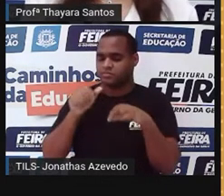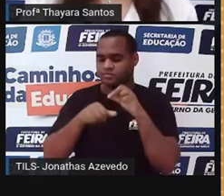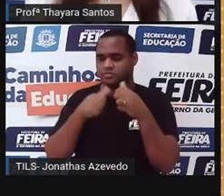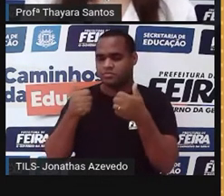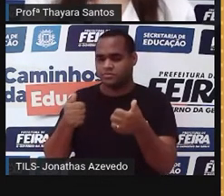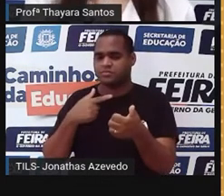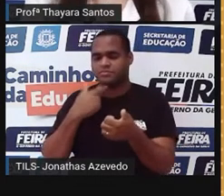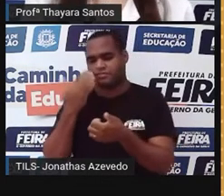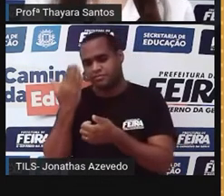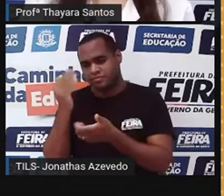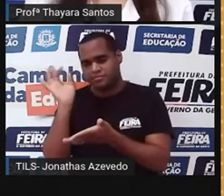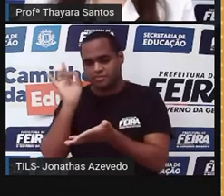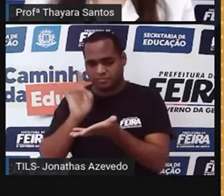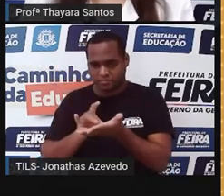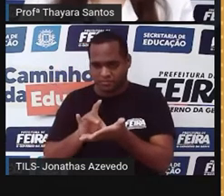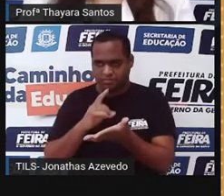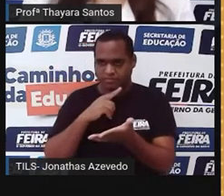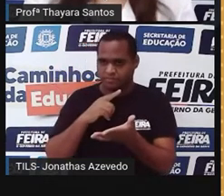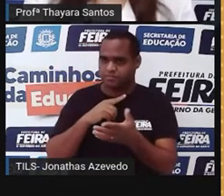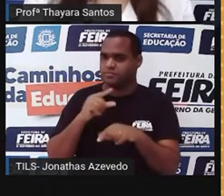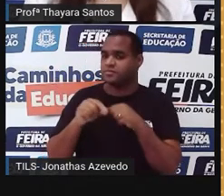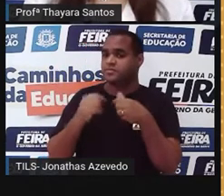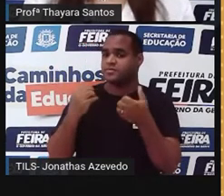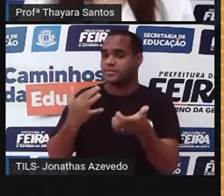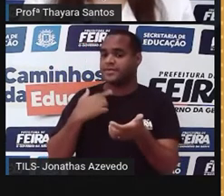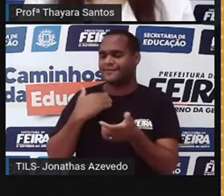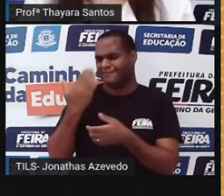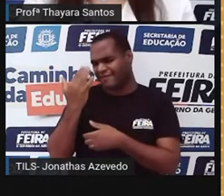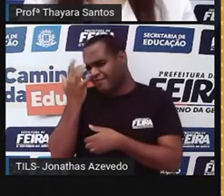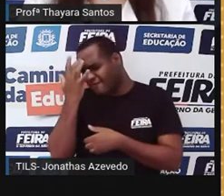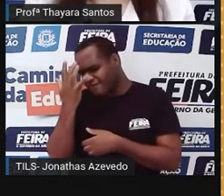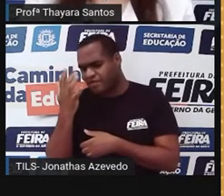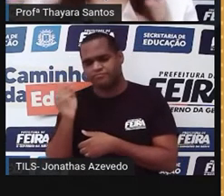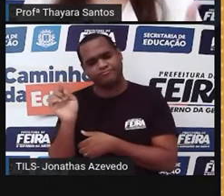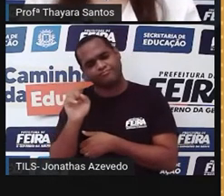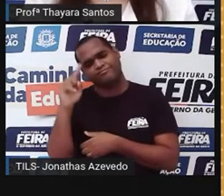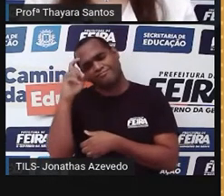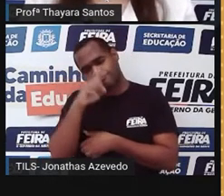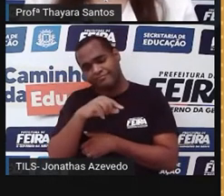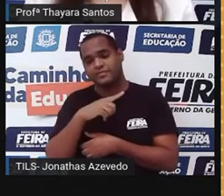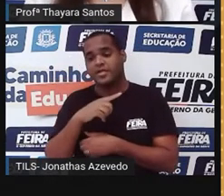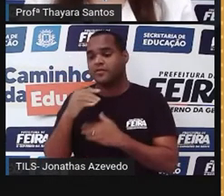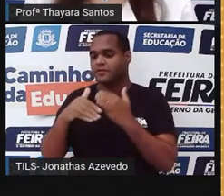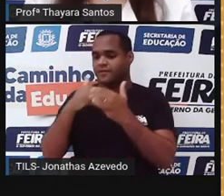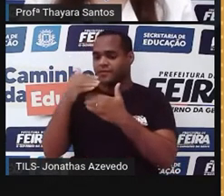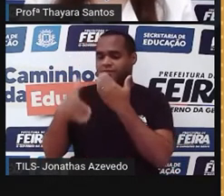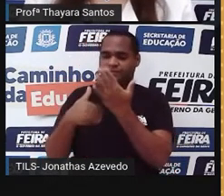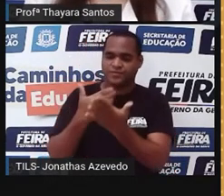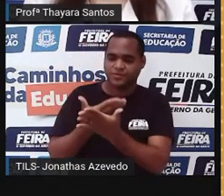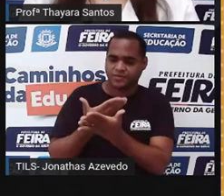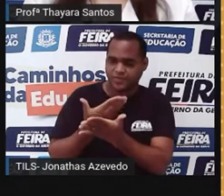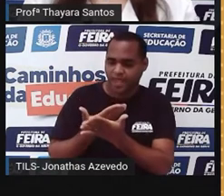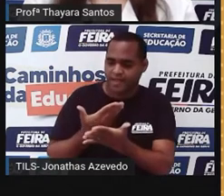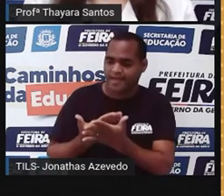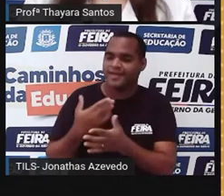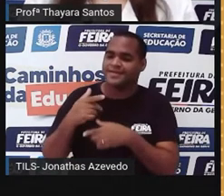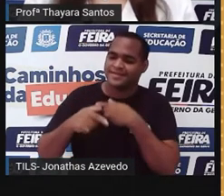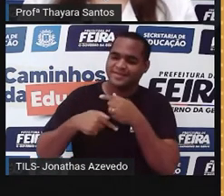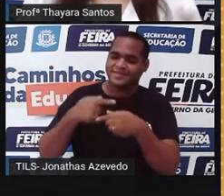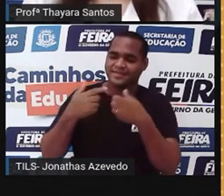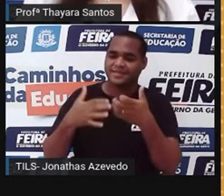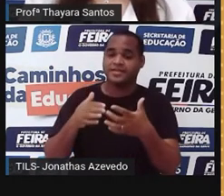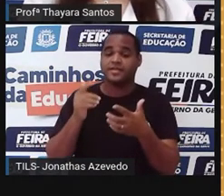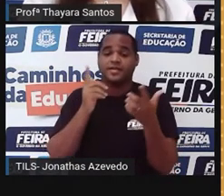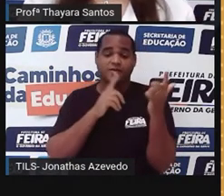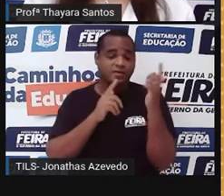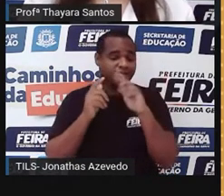realidade de transplante no nosso país. Não é uma coisa fácil conseguir um transplante. Então, se a gente avança nos estudos de terapia gênica, a gente consegue abrir